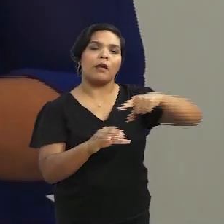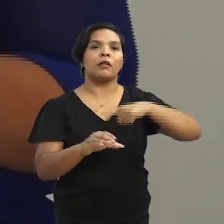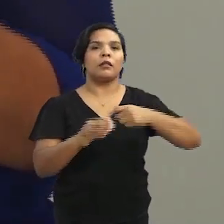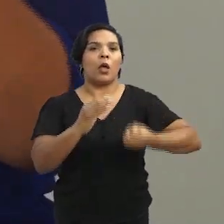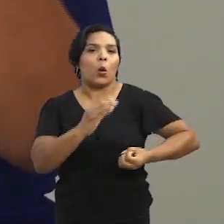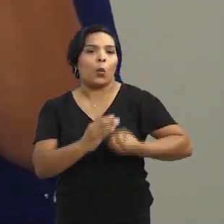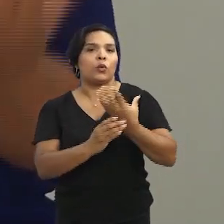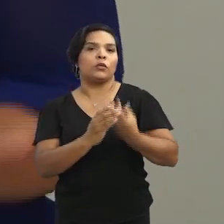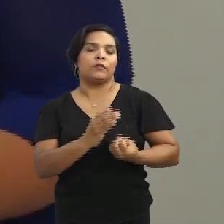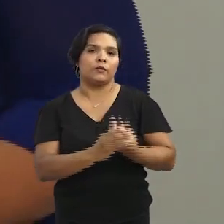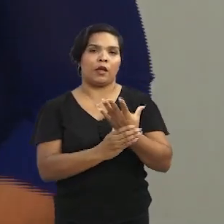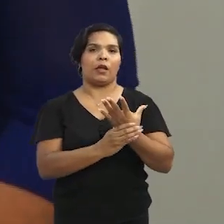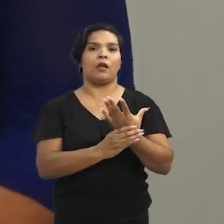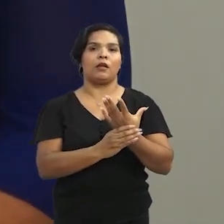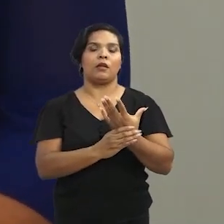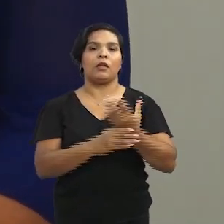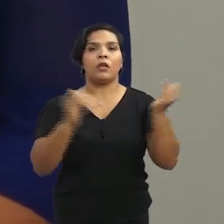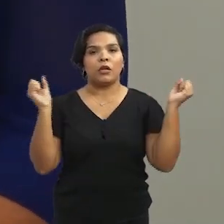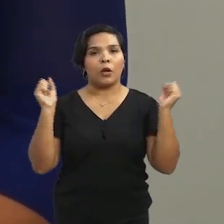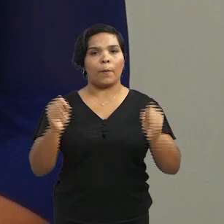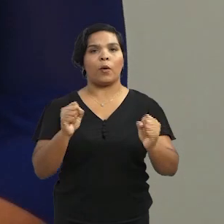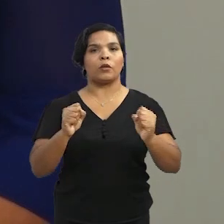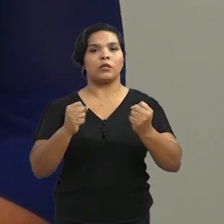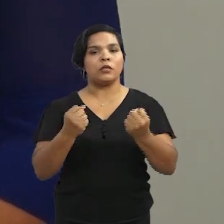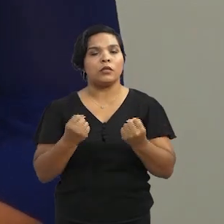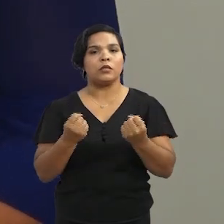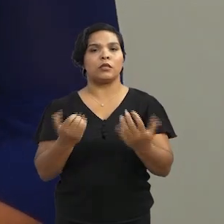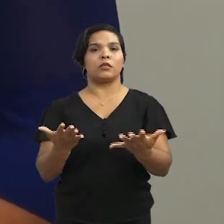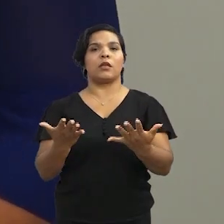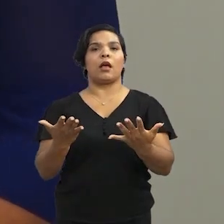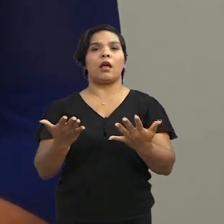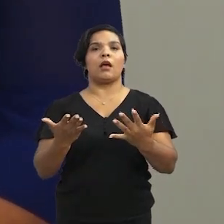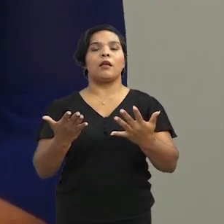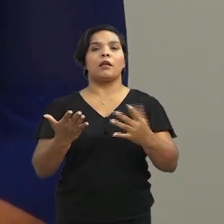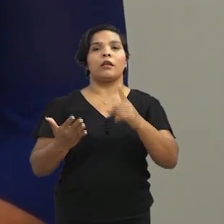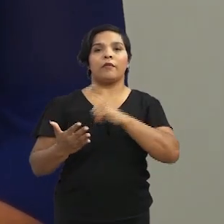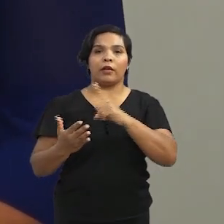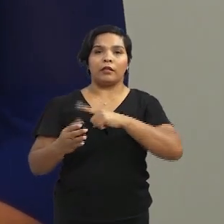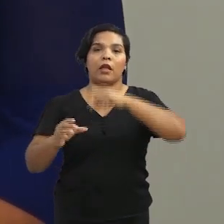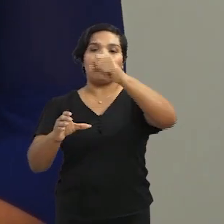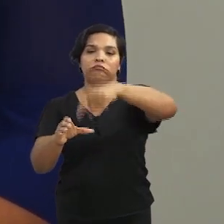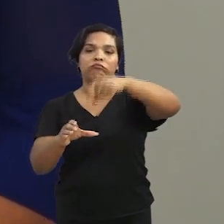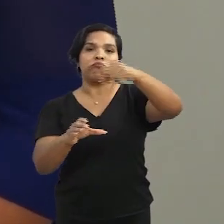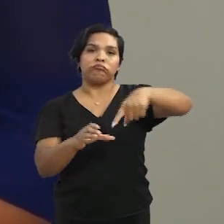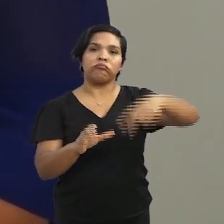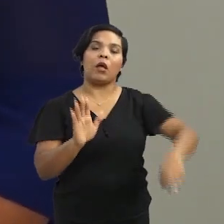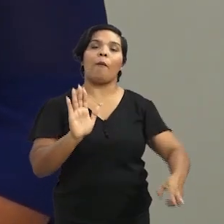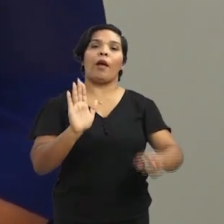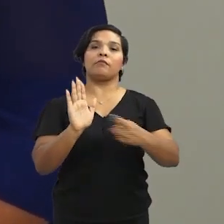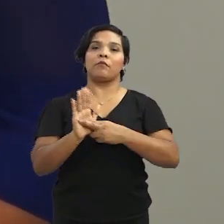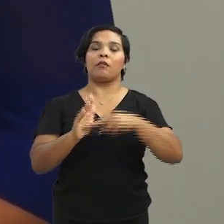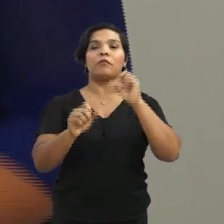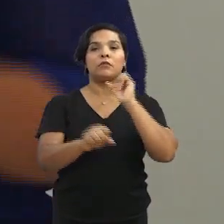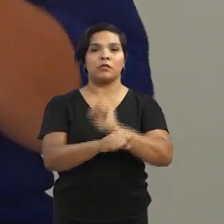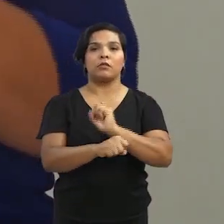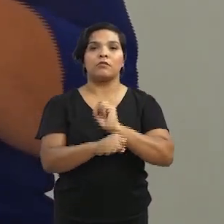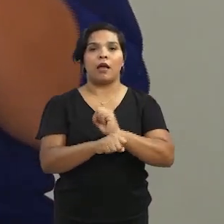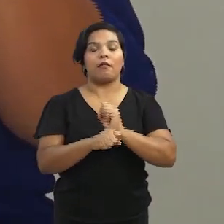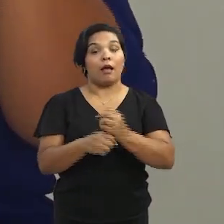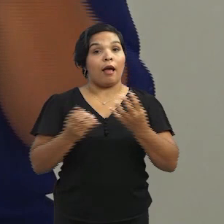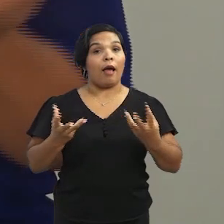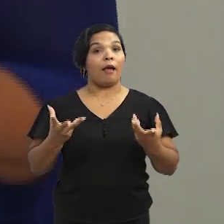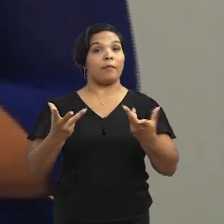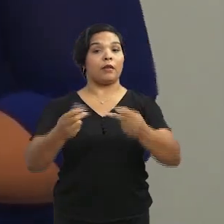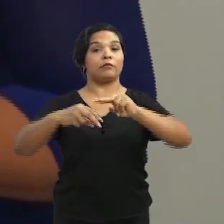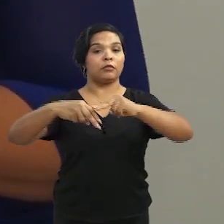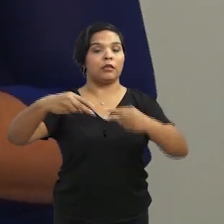até a gente ter uma cultivada estável, de forma que eu possa lançar o produtor e ele vai plantar aquela cultivada e ter o resultado que a gente espera. Então, essa